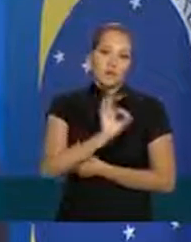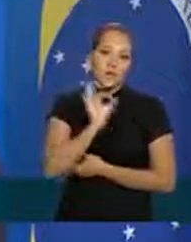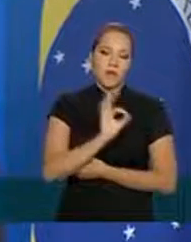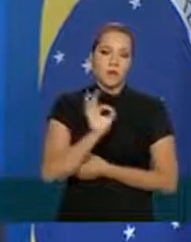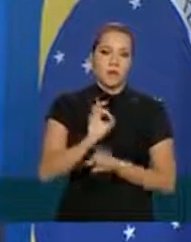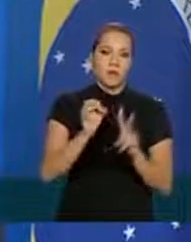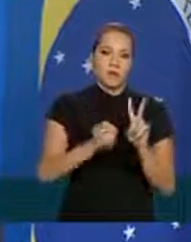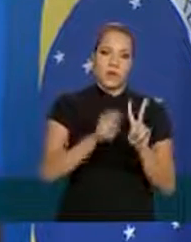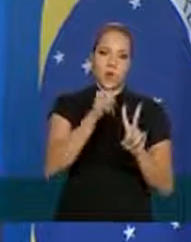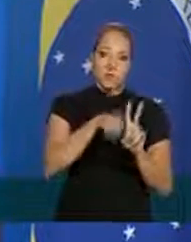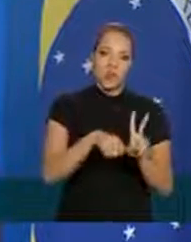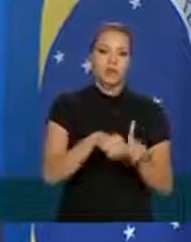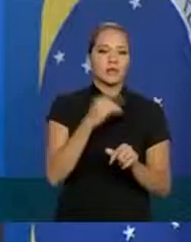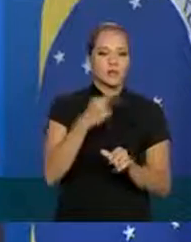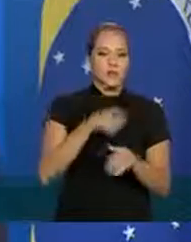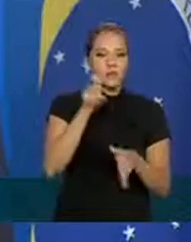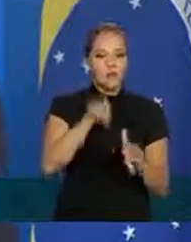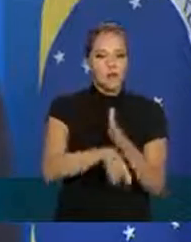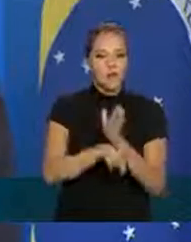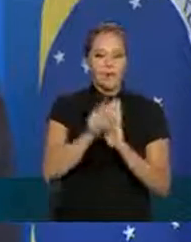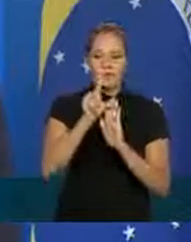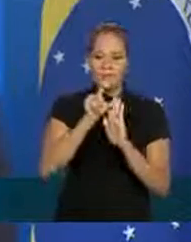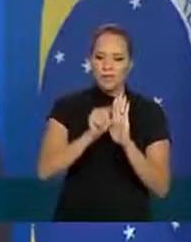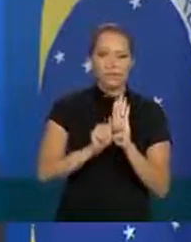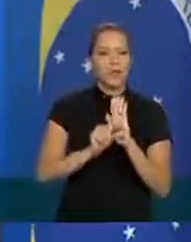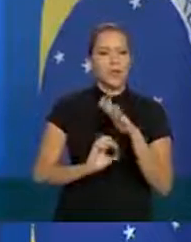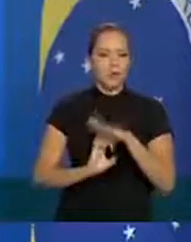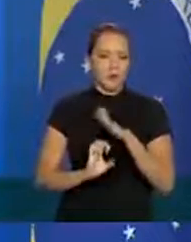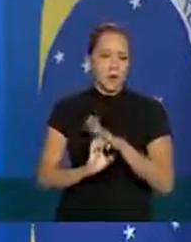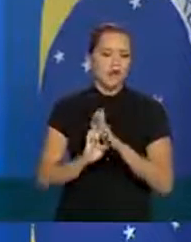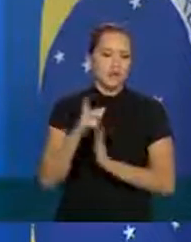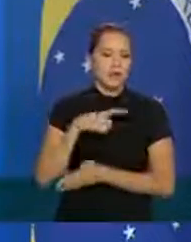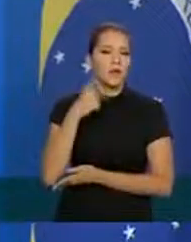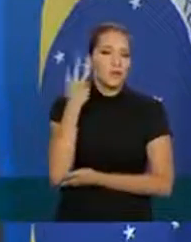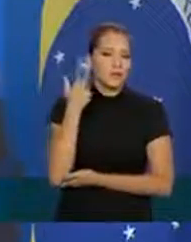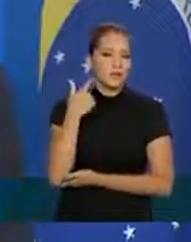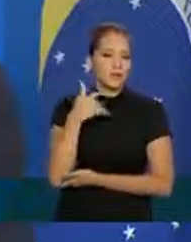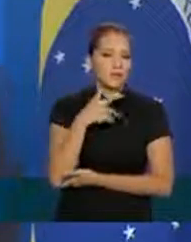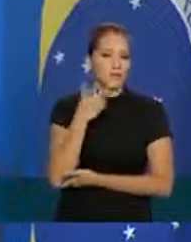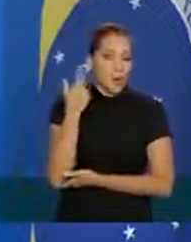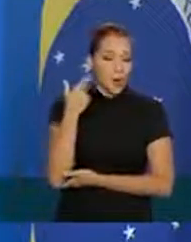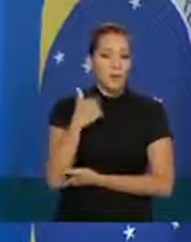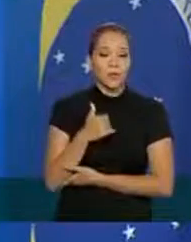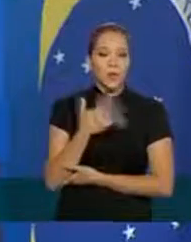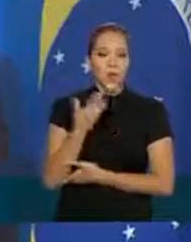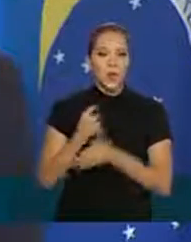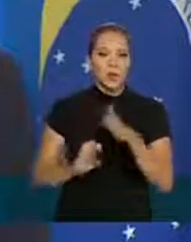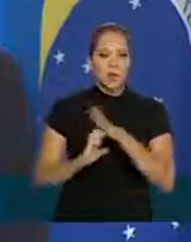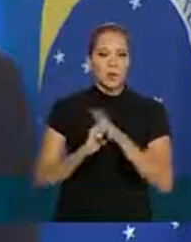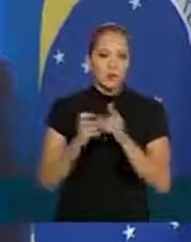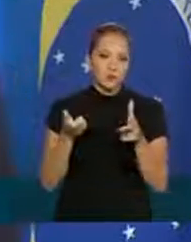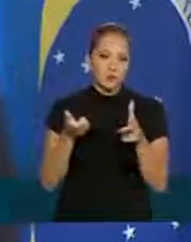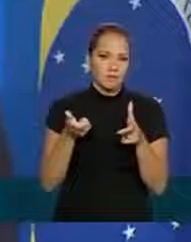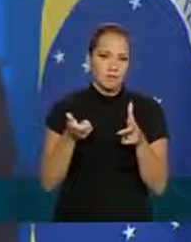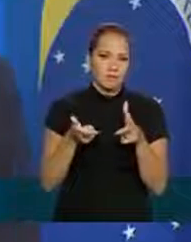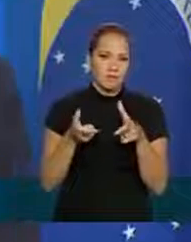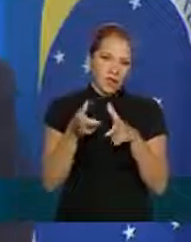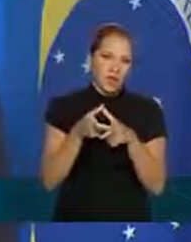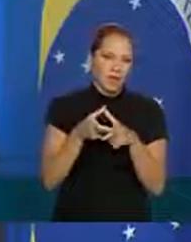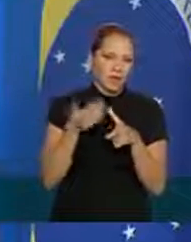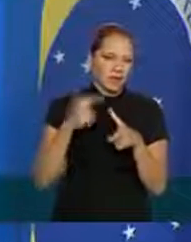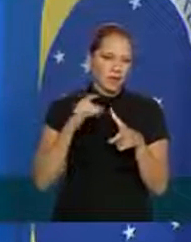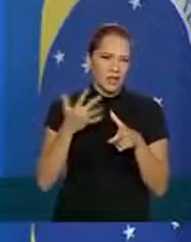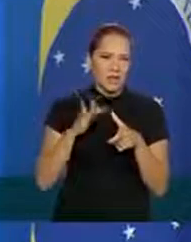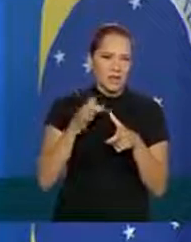dois meses a uma taxa que é muito abaixo do que essa empresa teria normalmente vale lembrar que uma pequena e média empresa teria um